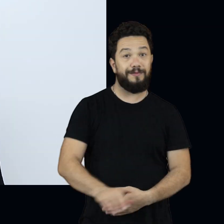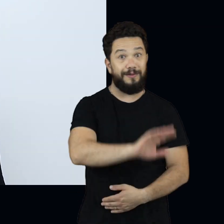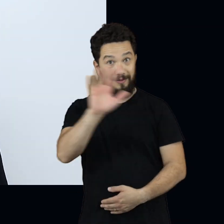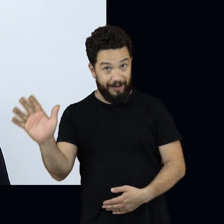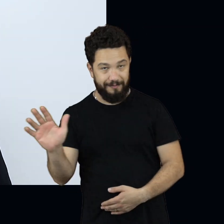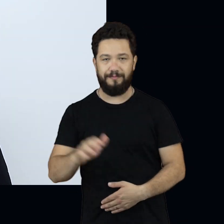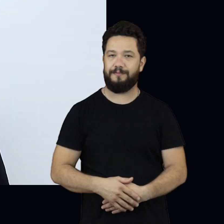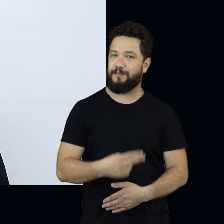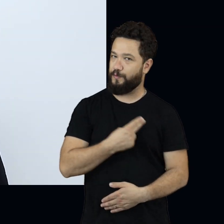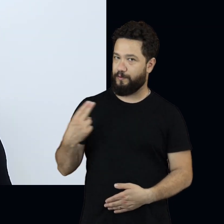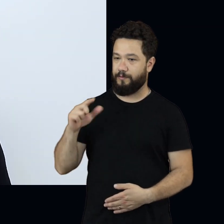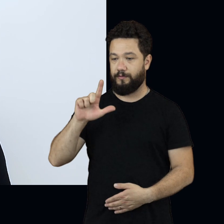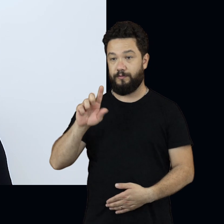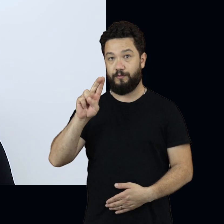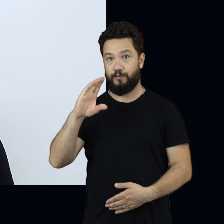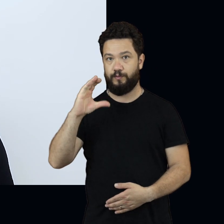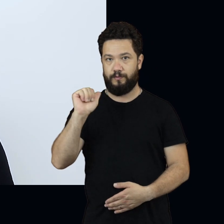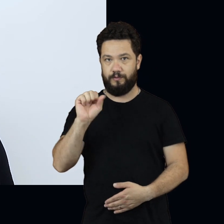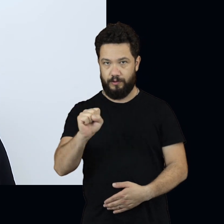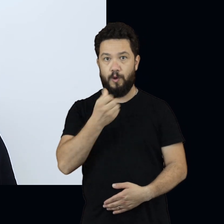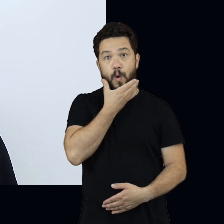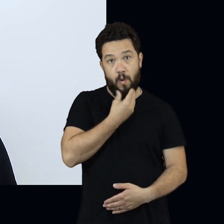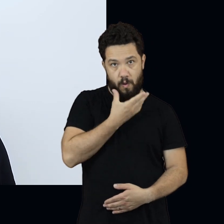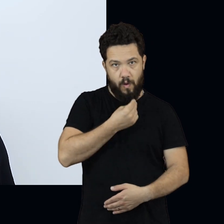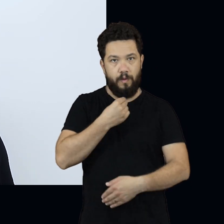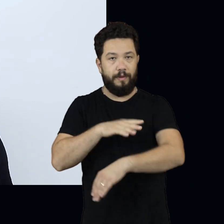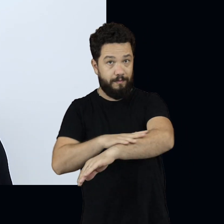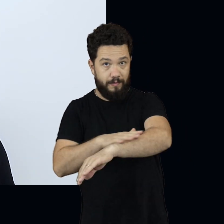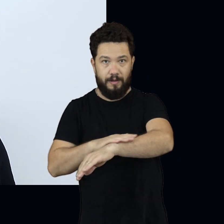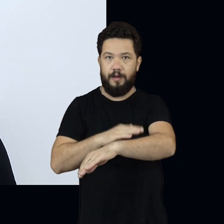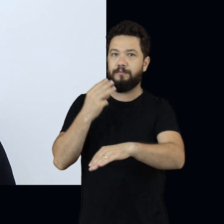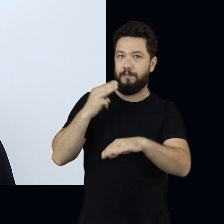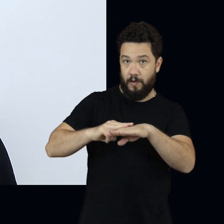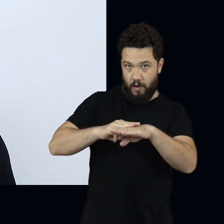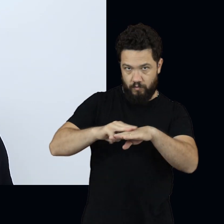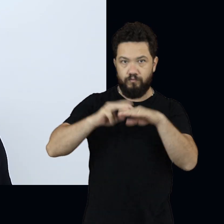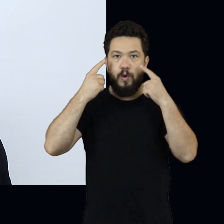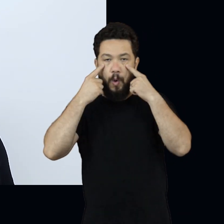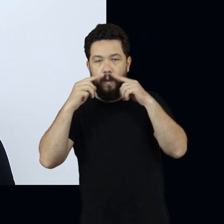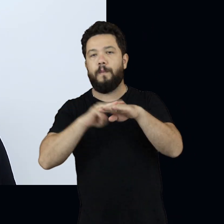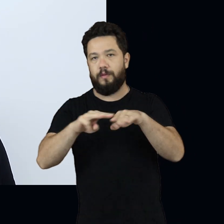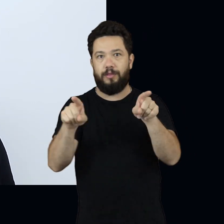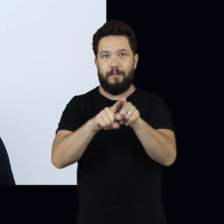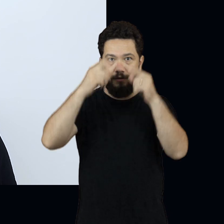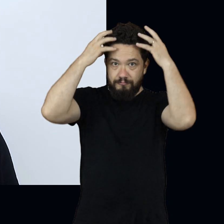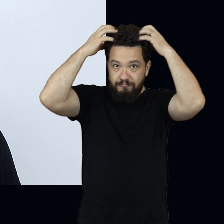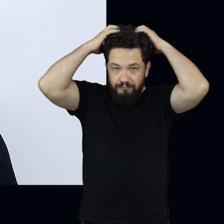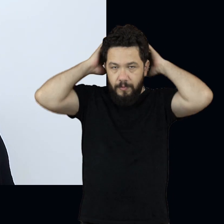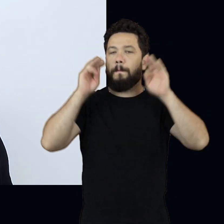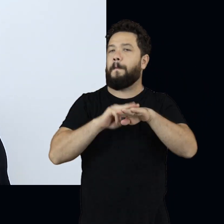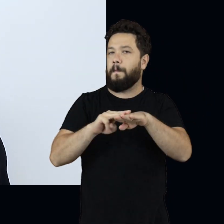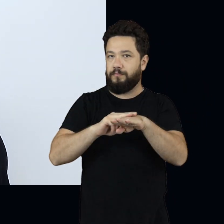Olá, eu sou o Lucas, sou o nome de Kelly Farga. Meu cabelo são castanhos e curtos e também tenho olhos castanhos.